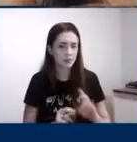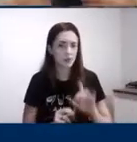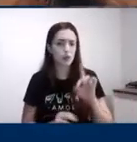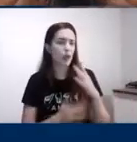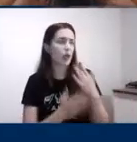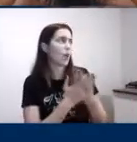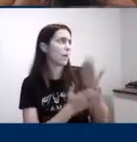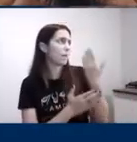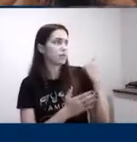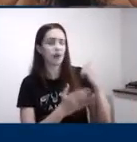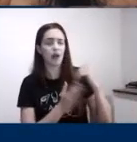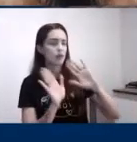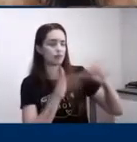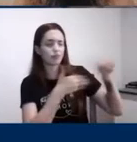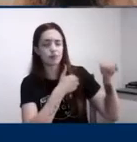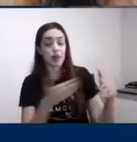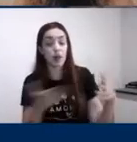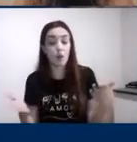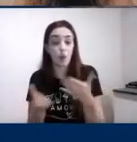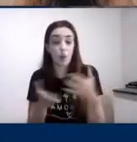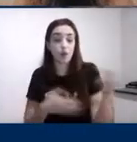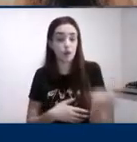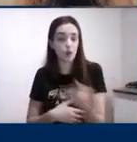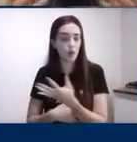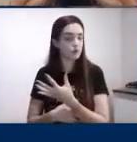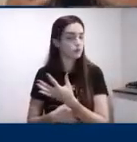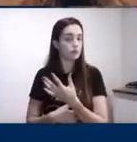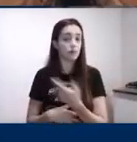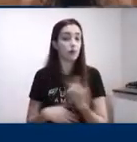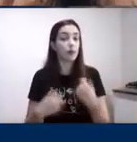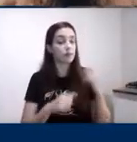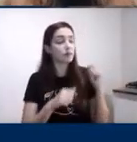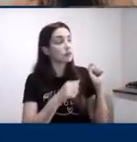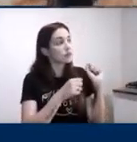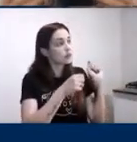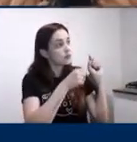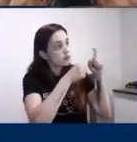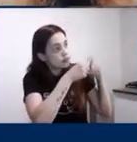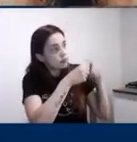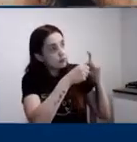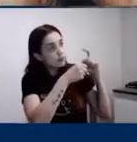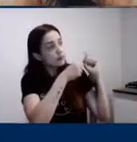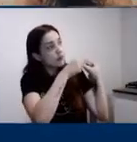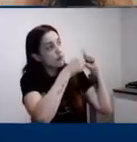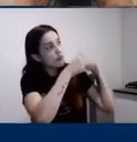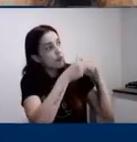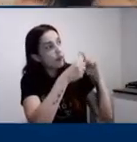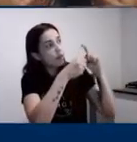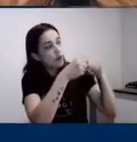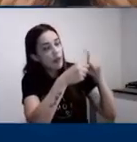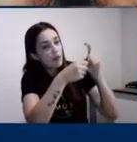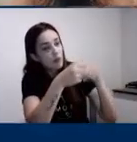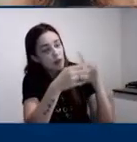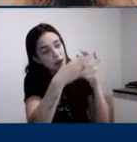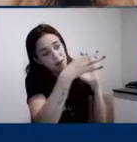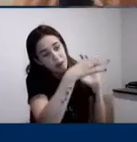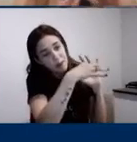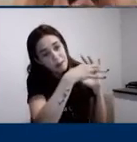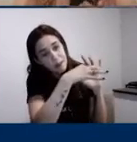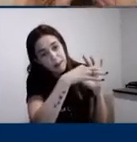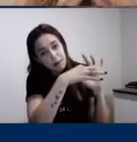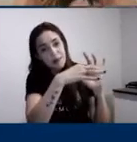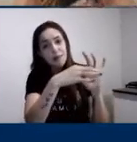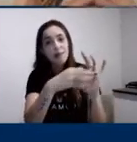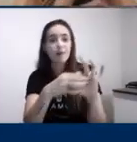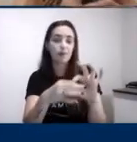mielina isso leva tempo eu preciso estabilizar eu preciso repetir essa informação eu preciso associar